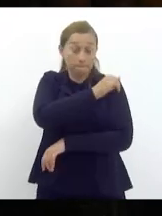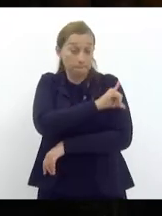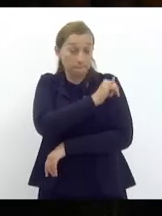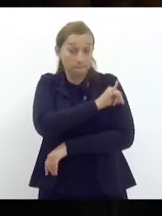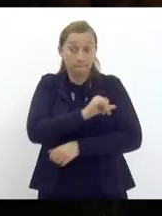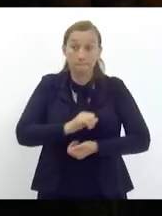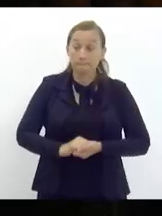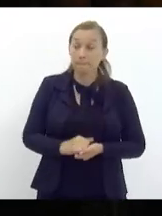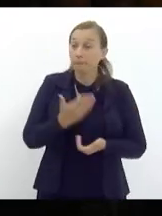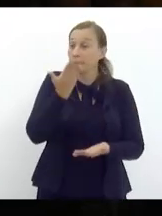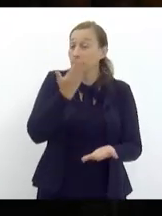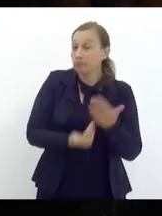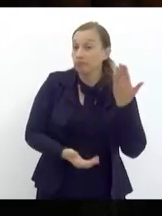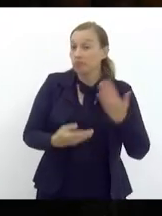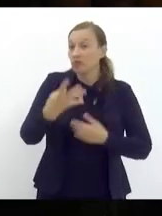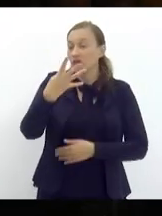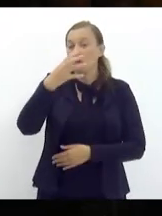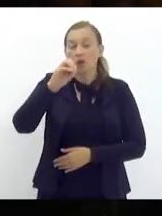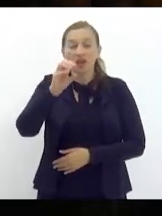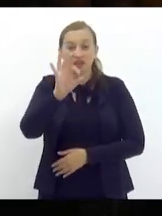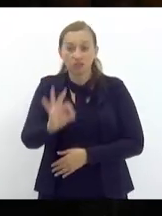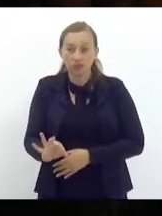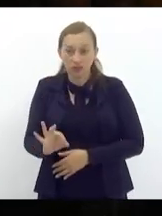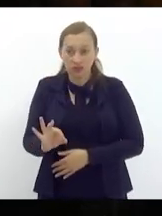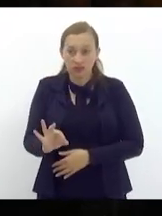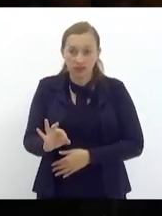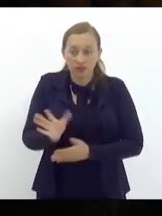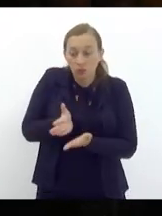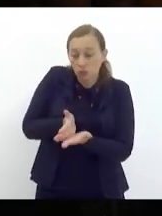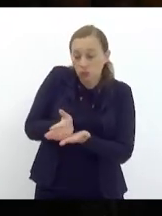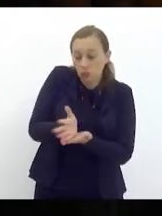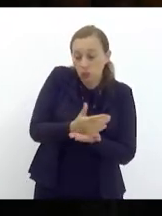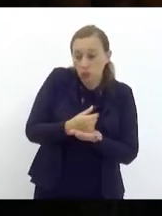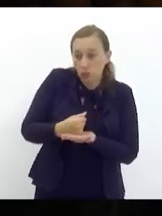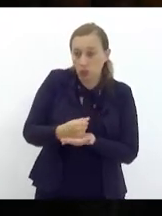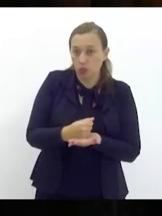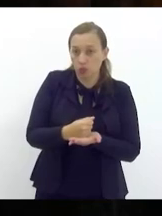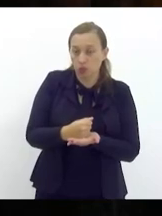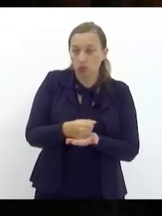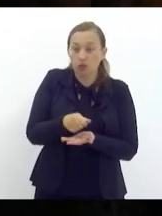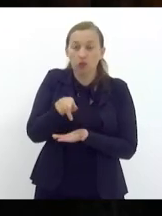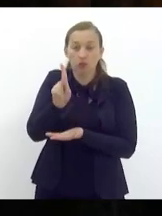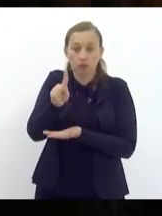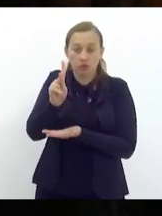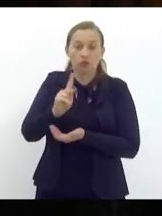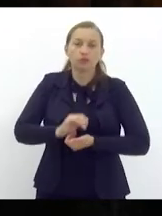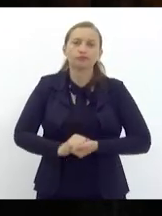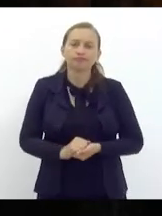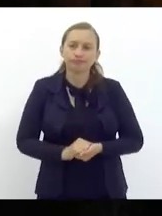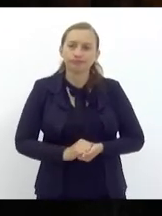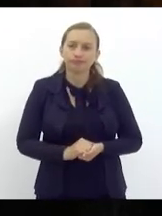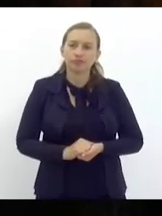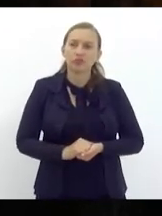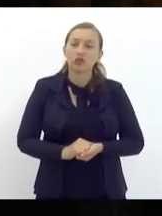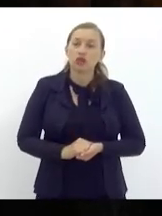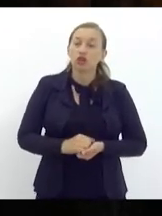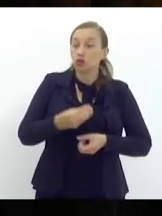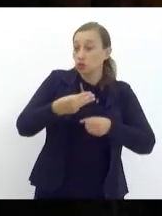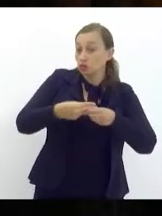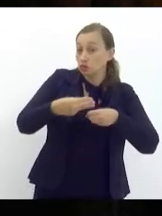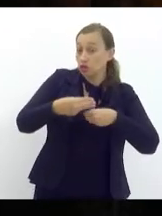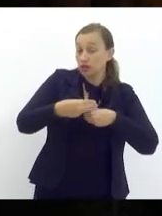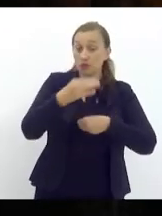perde 40% da sua receita de rótico participação especial e os municípios